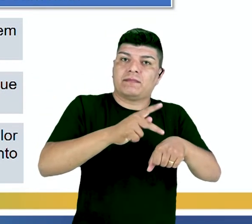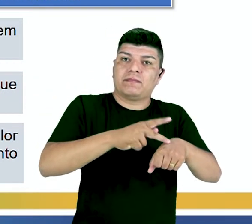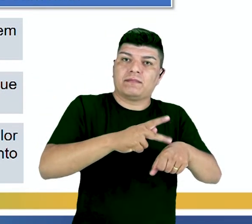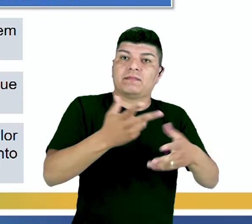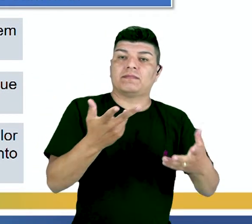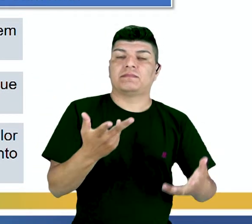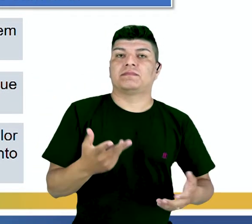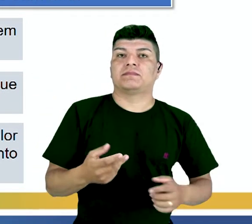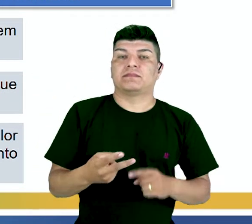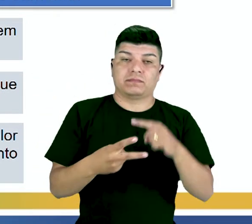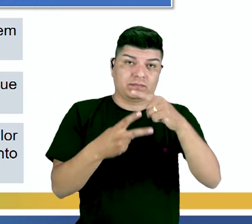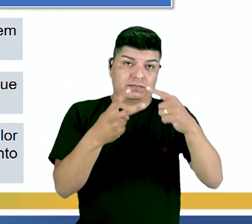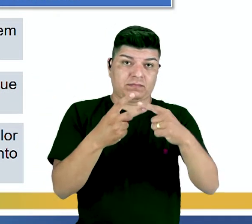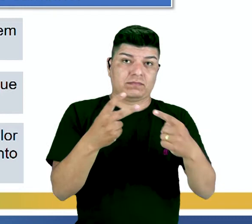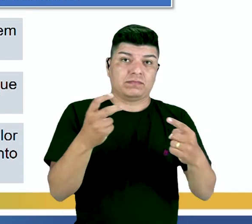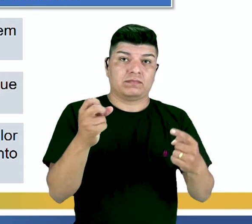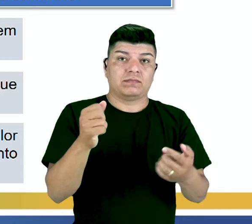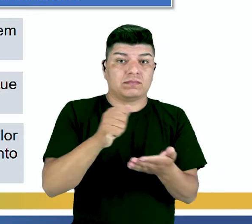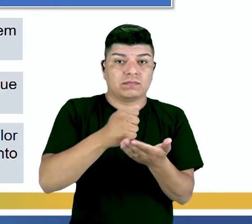sendo executadas.